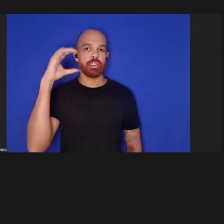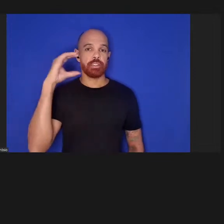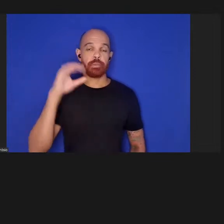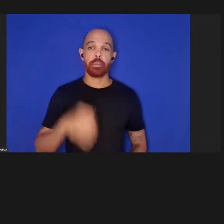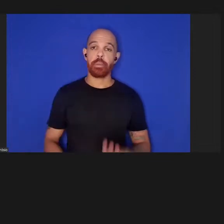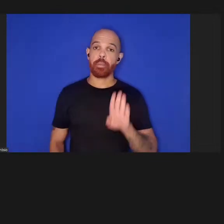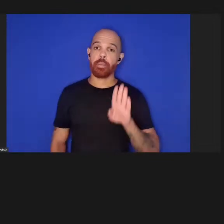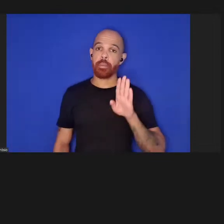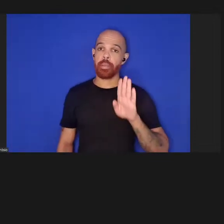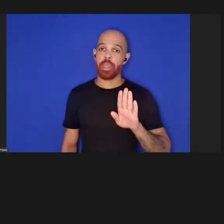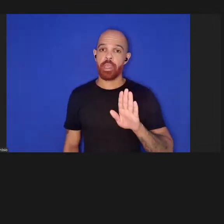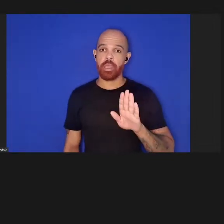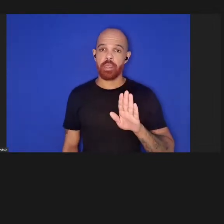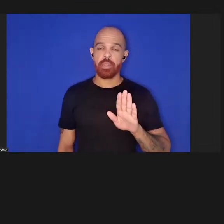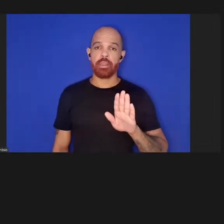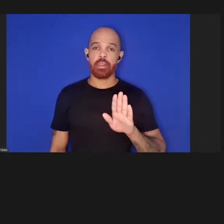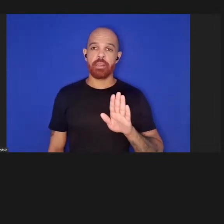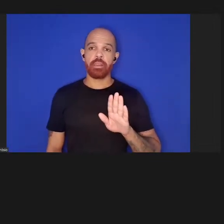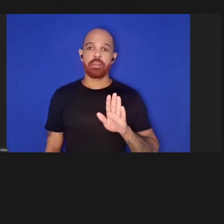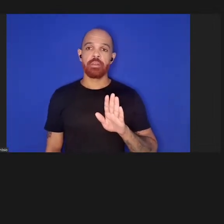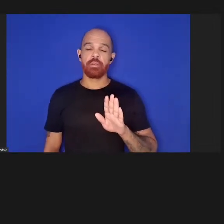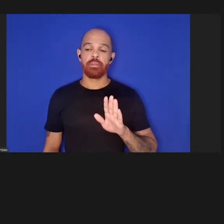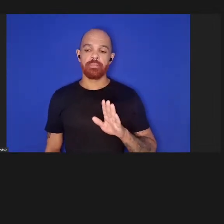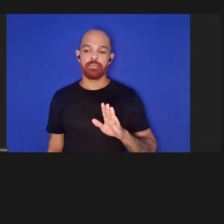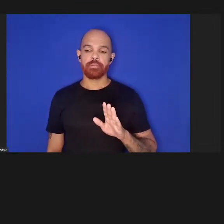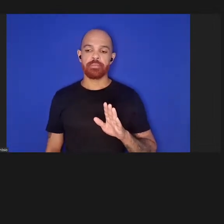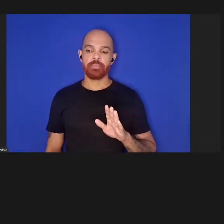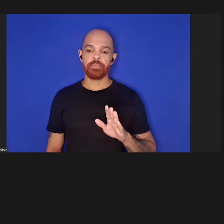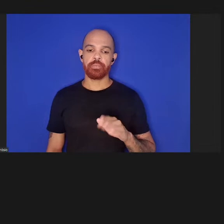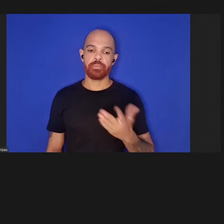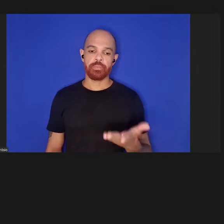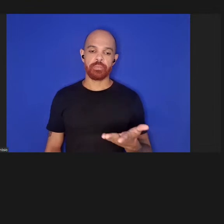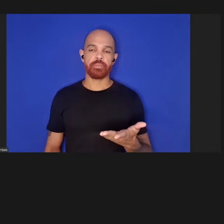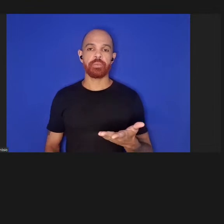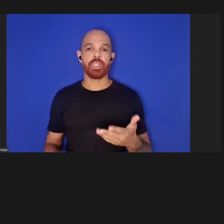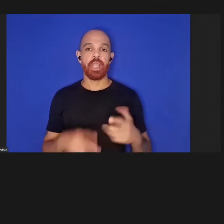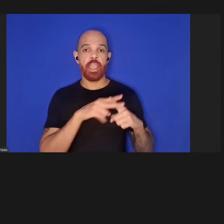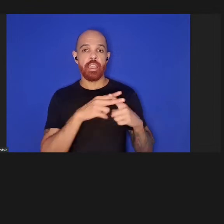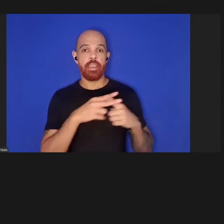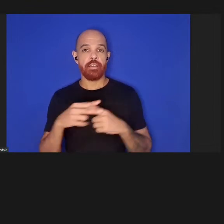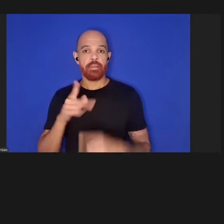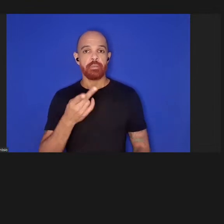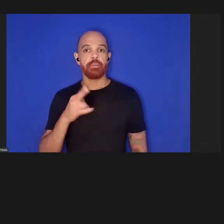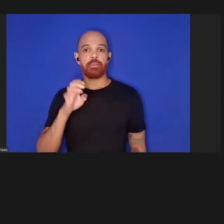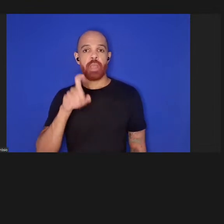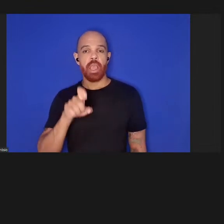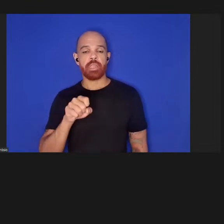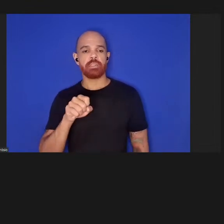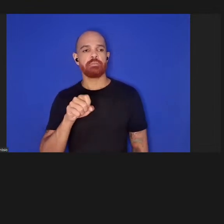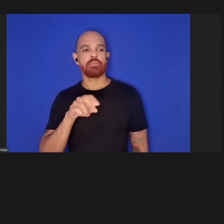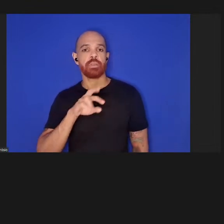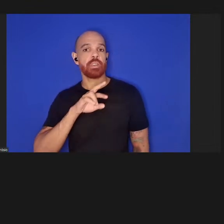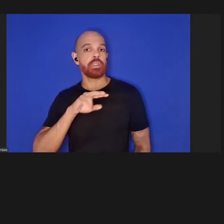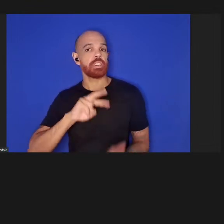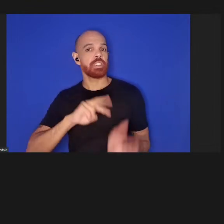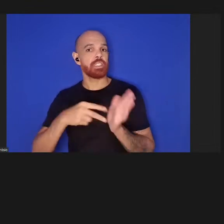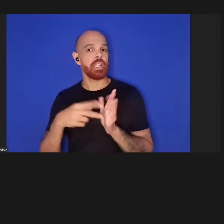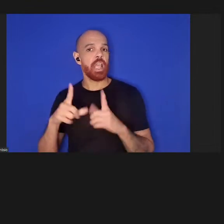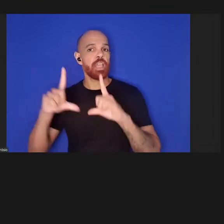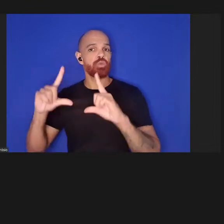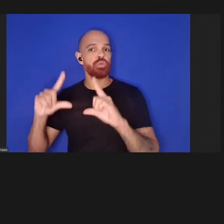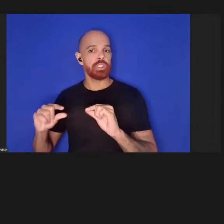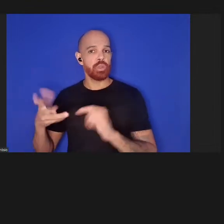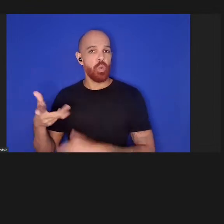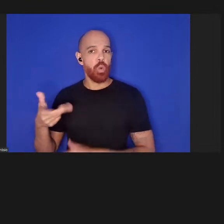enquanto que a revisão por pares não necessariamente leva a redução na qualidade ela leva a